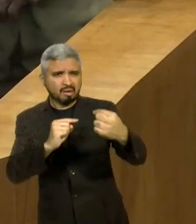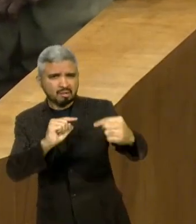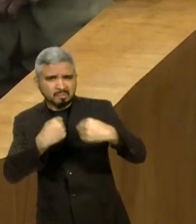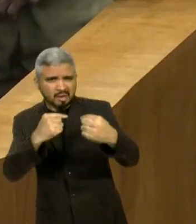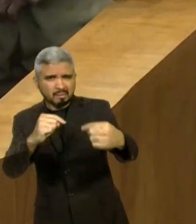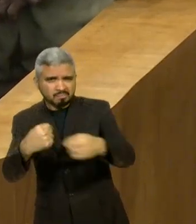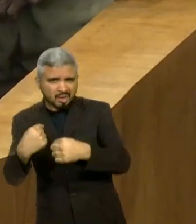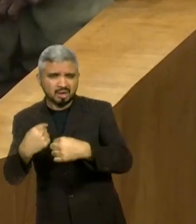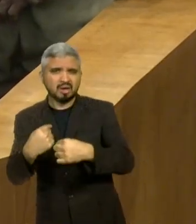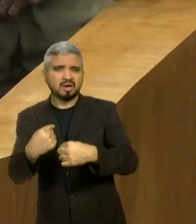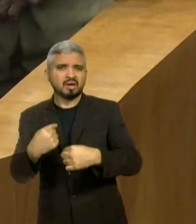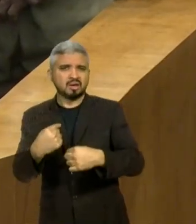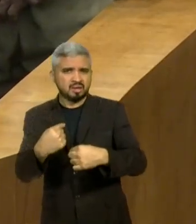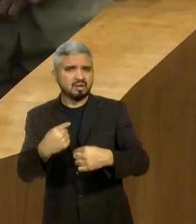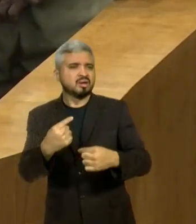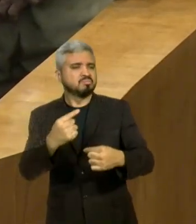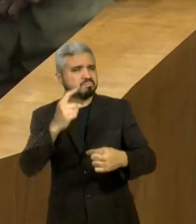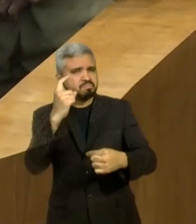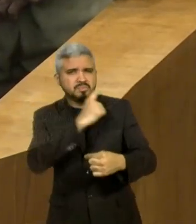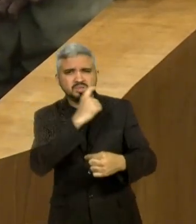ataques caluniosos.